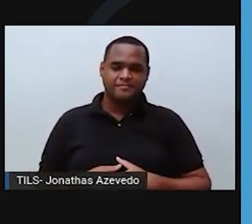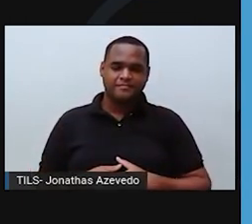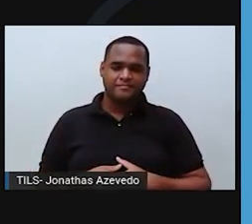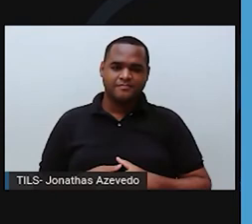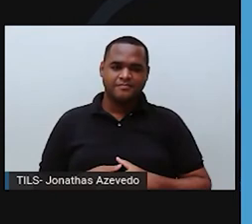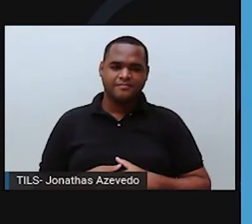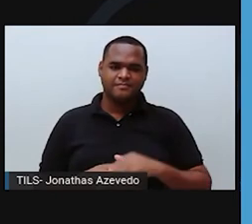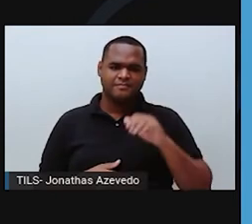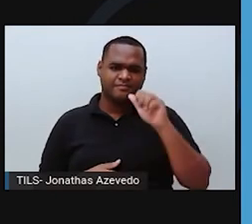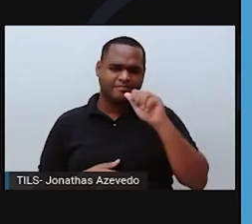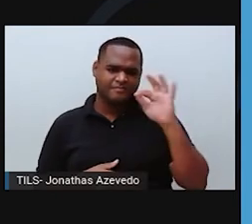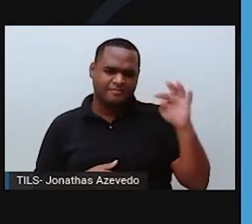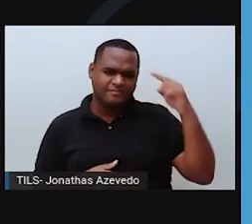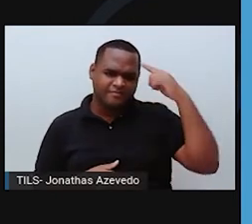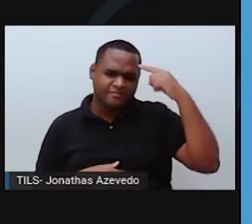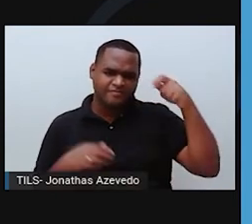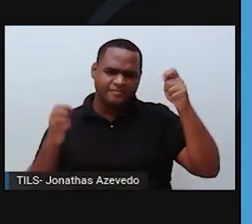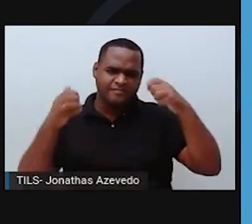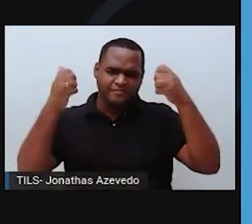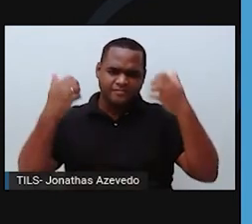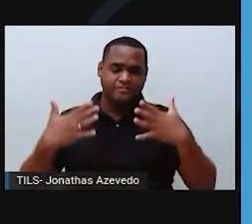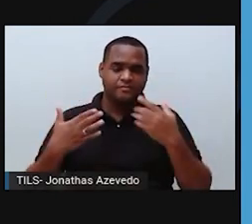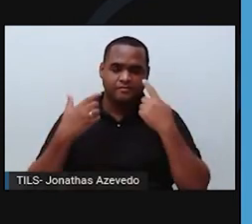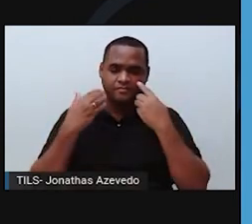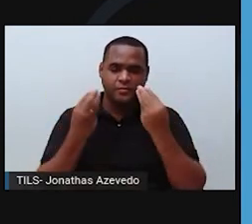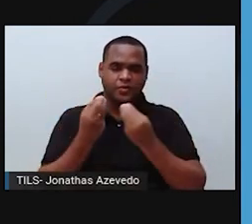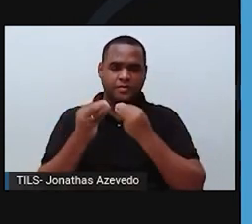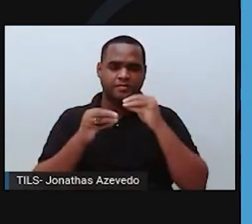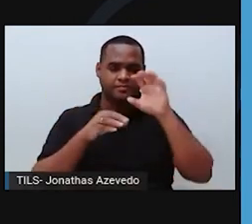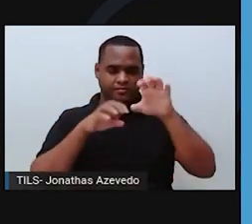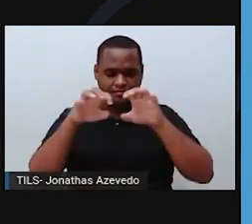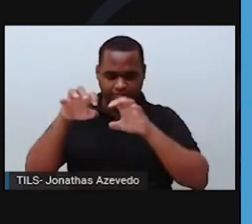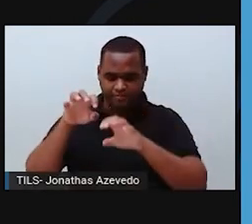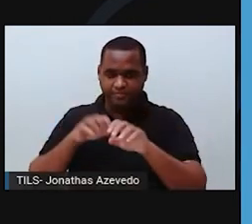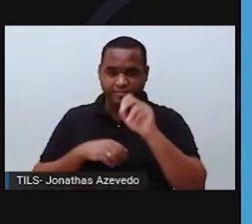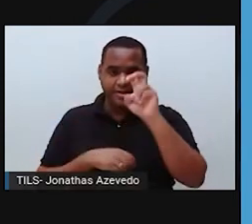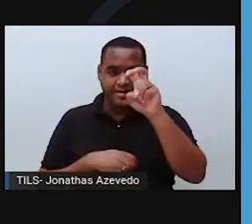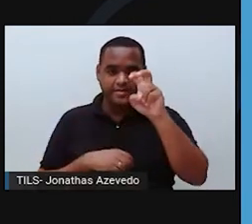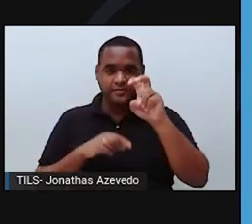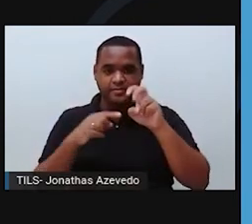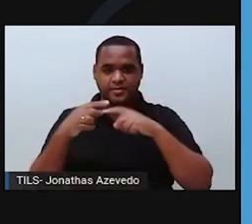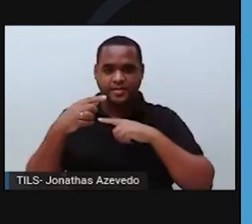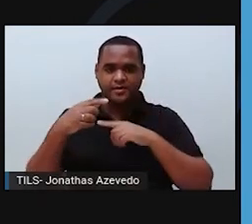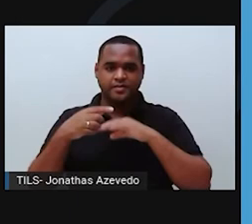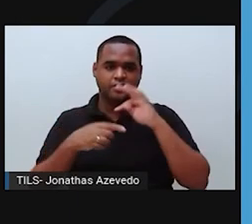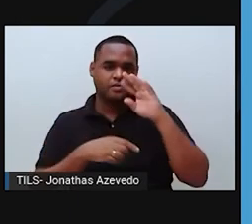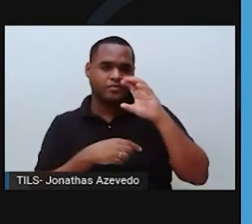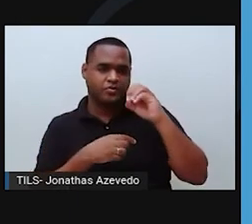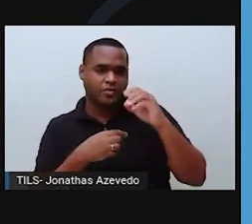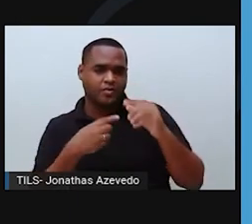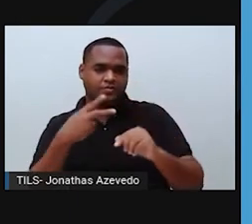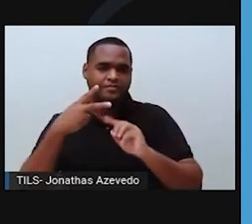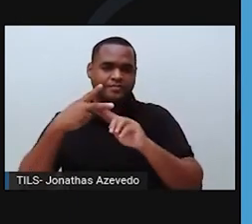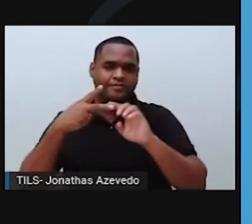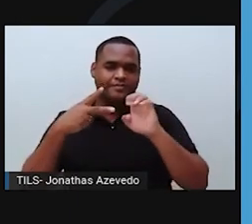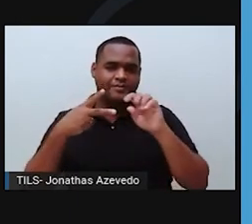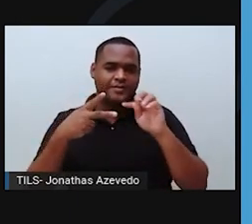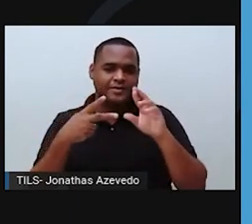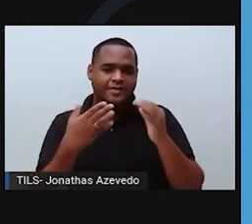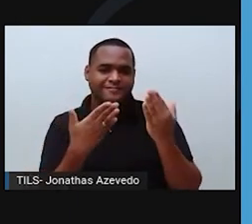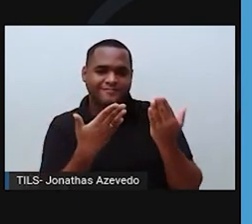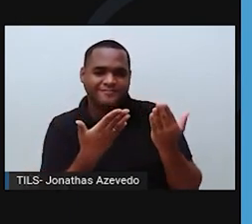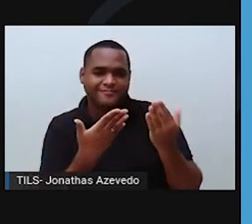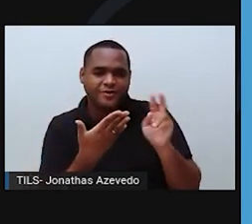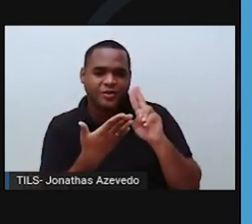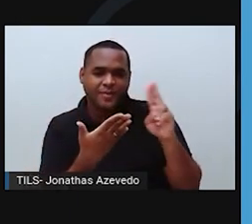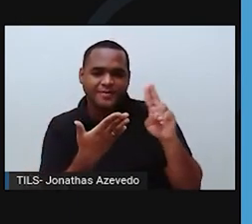A atmosfera, por sua vez, está dividida em cinco camadas diferentes. A troposfera, a estratosfera, a